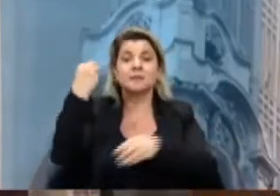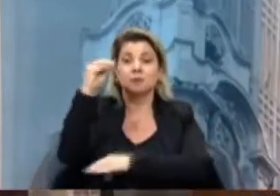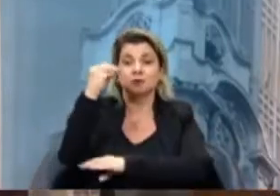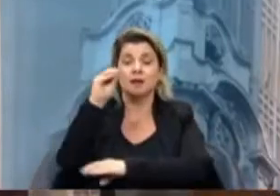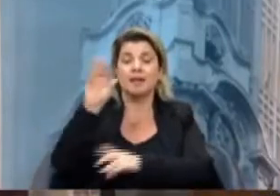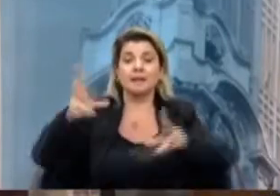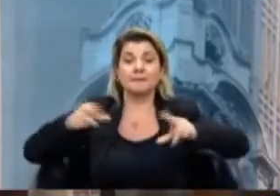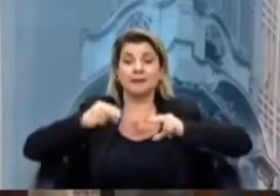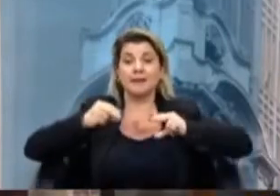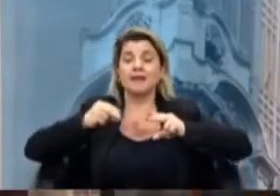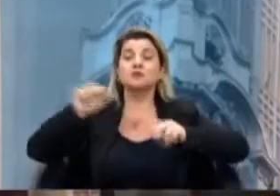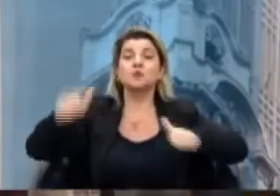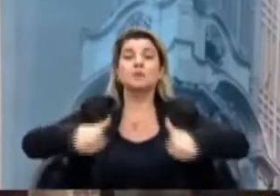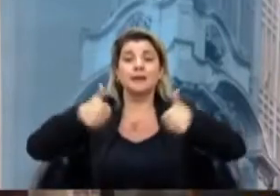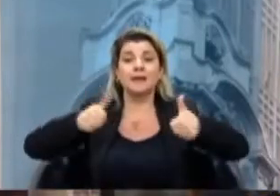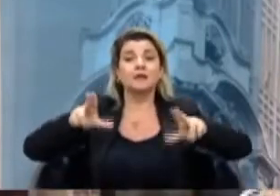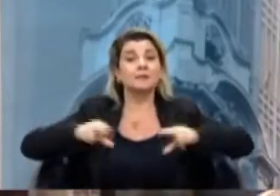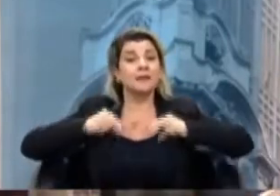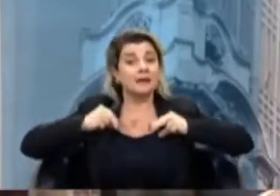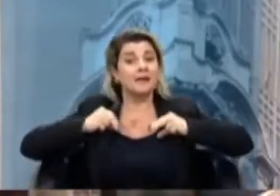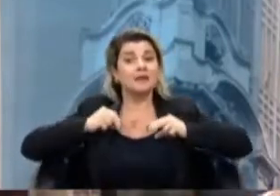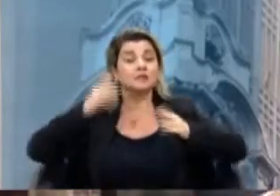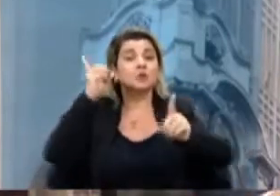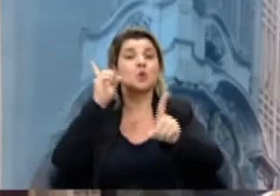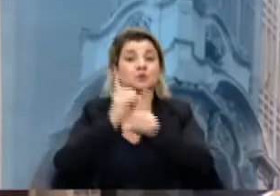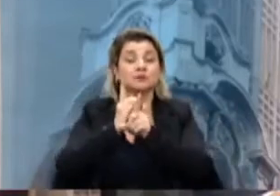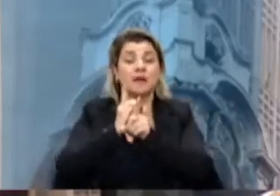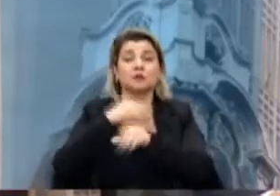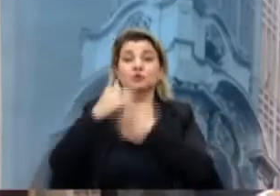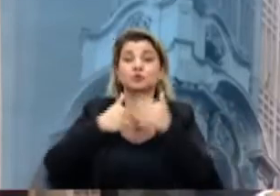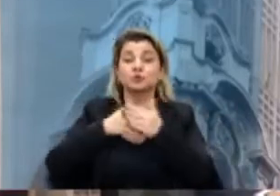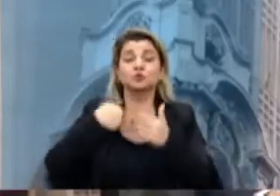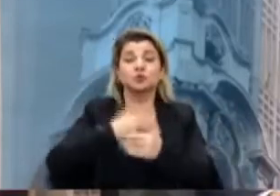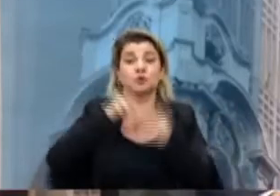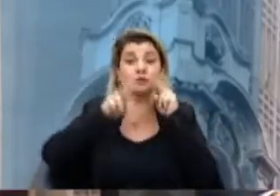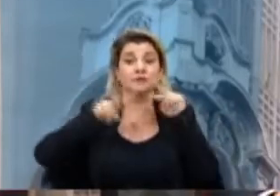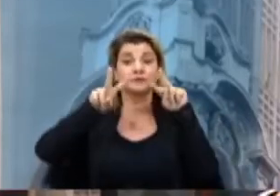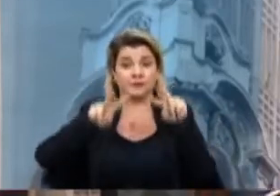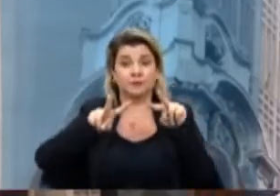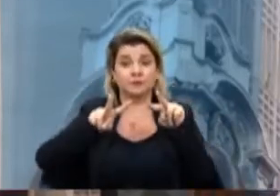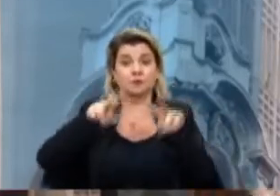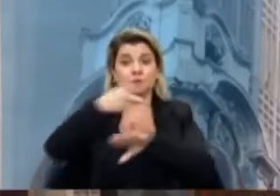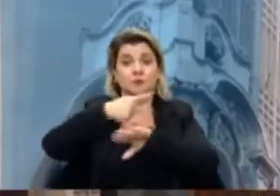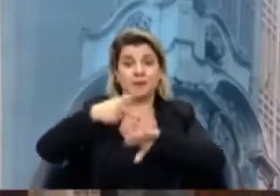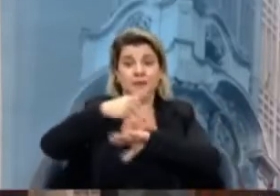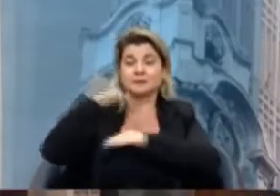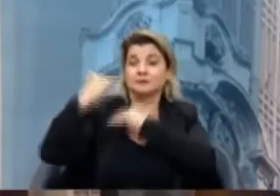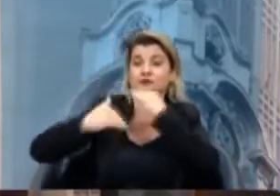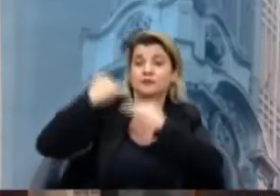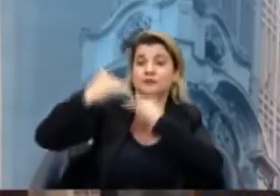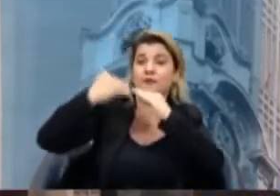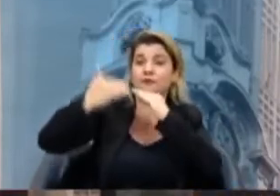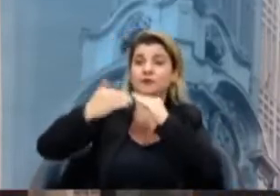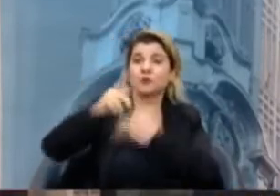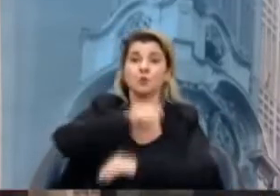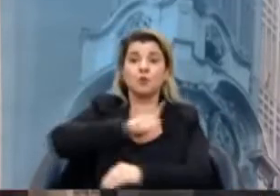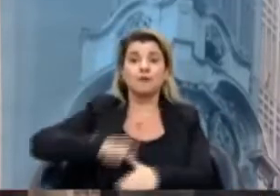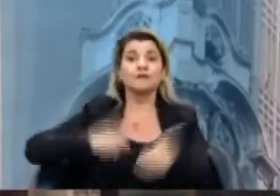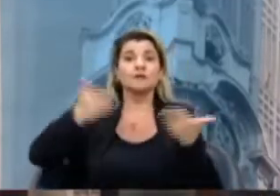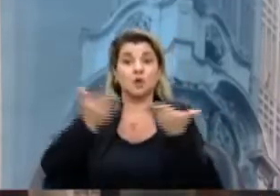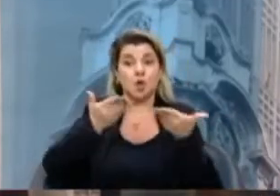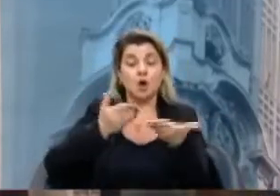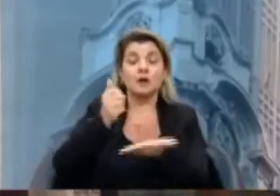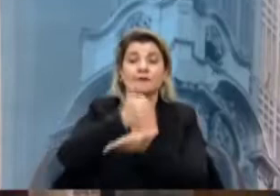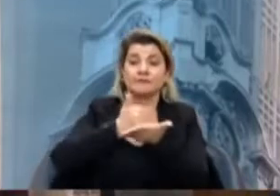e merece encontrar aquilo que nós vemos nos países envolvidos. O governo atual, os vereadores da base e